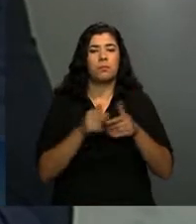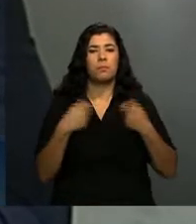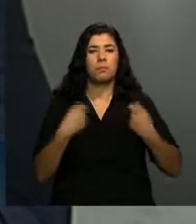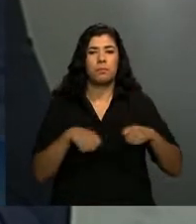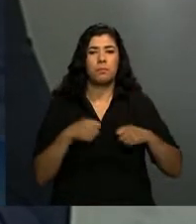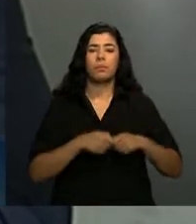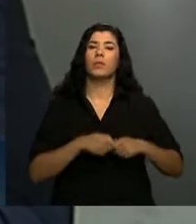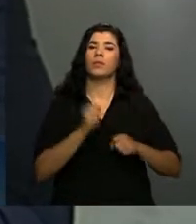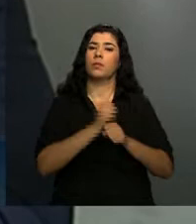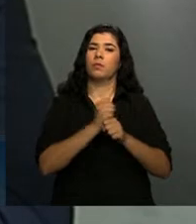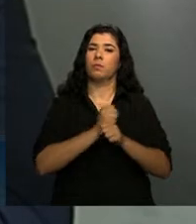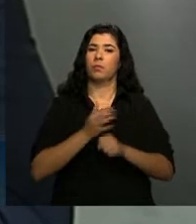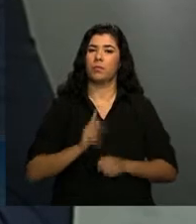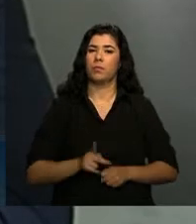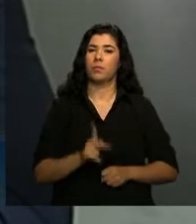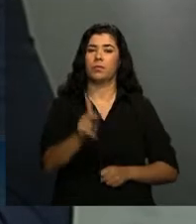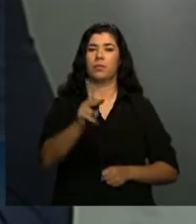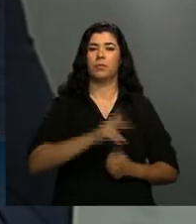fortemente esse ano.